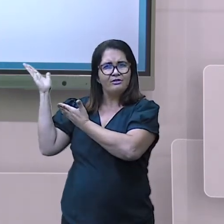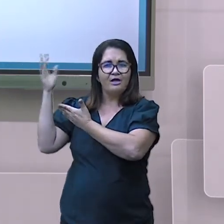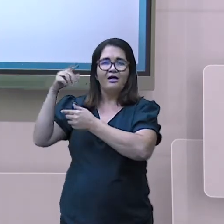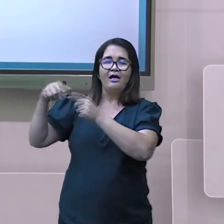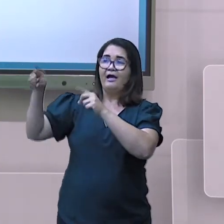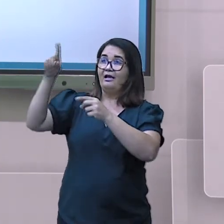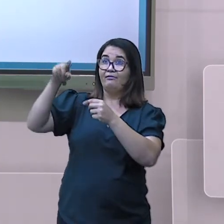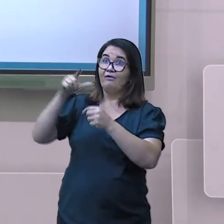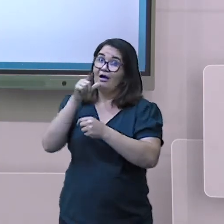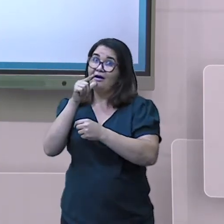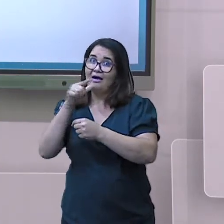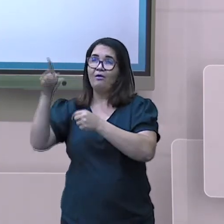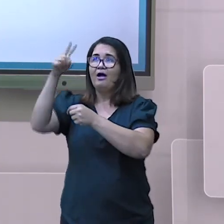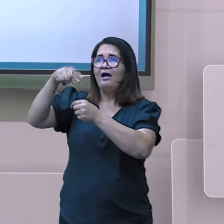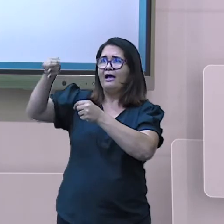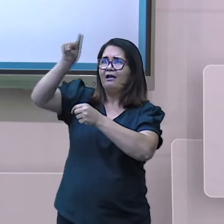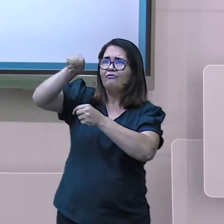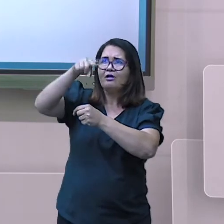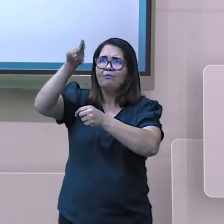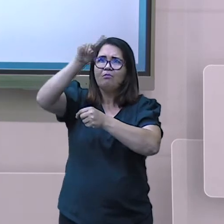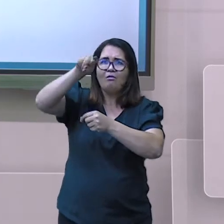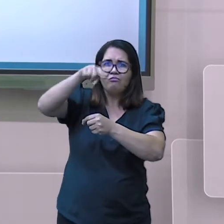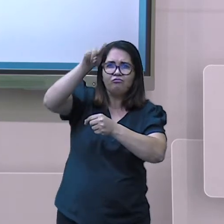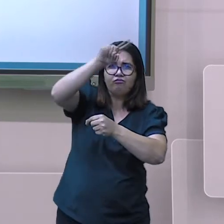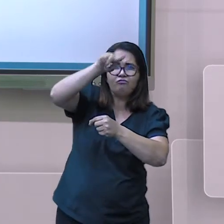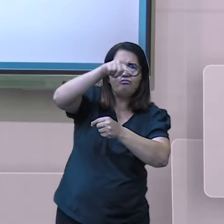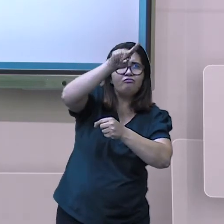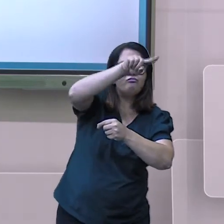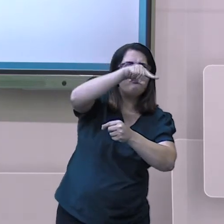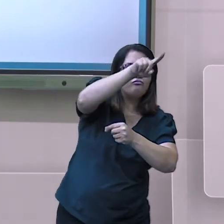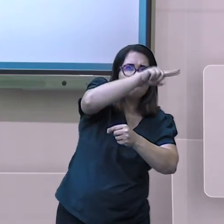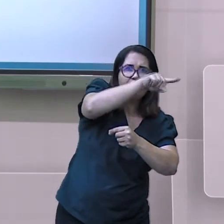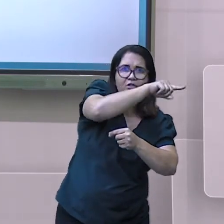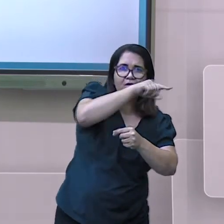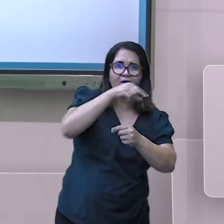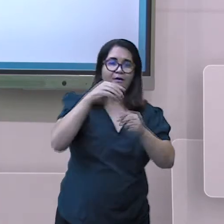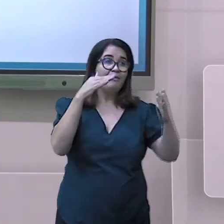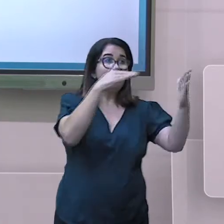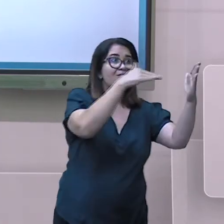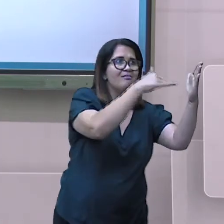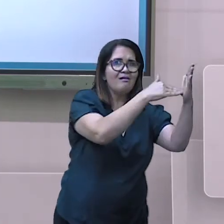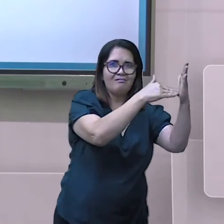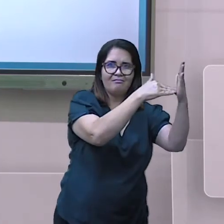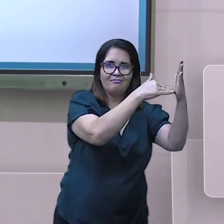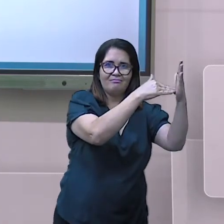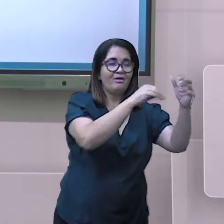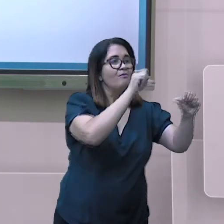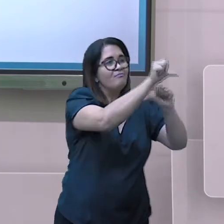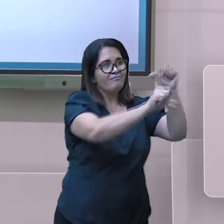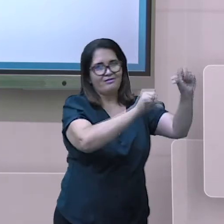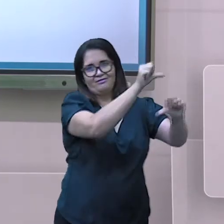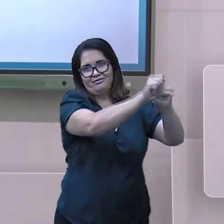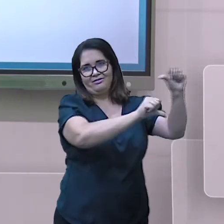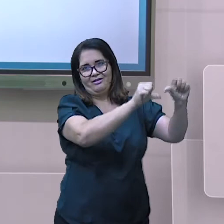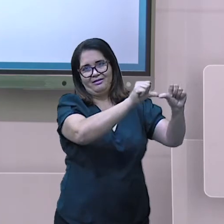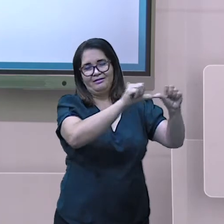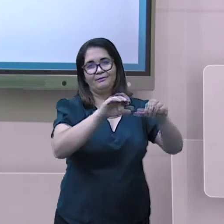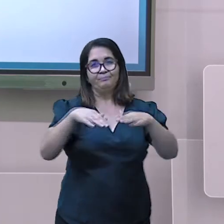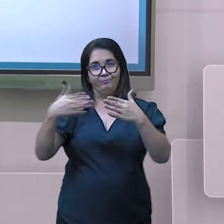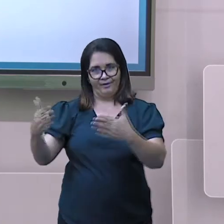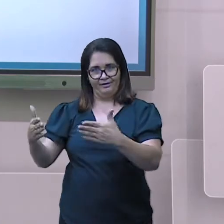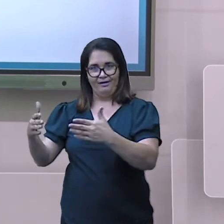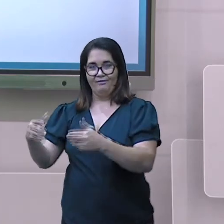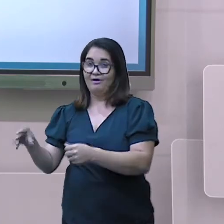voltar quente aqui pra essa caldeira, existe um sistema aqui de resfriamento. Então a água, né,